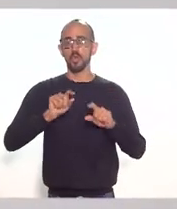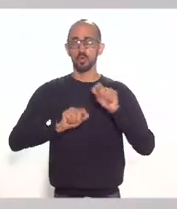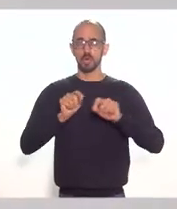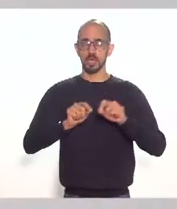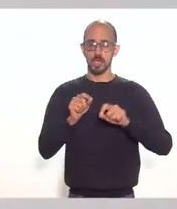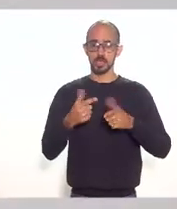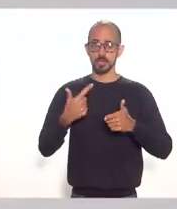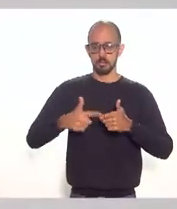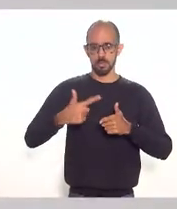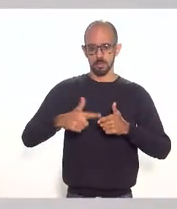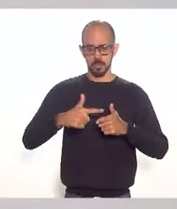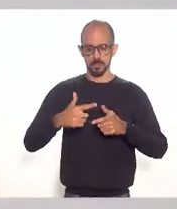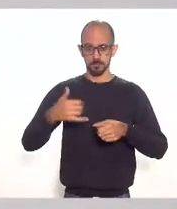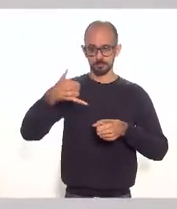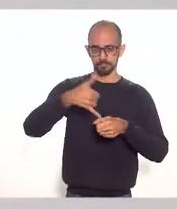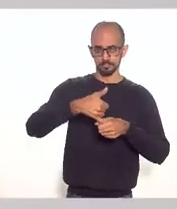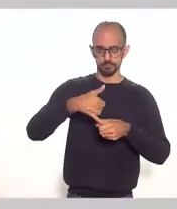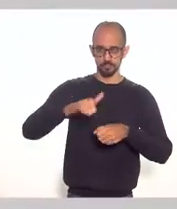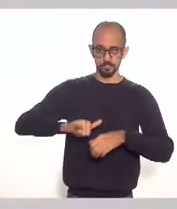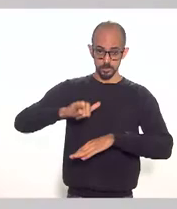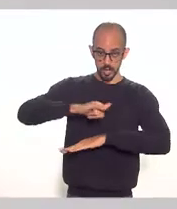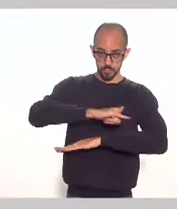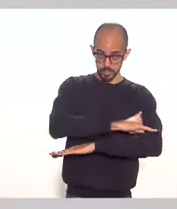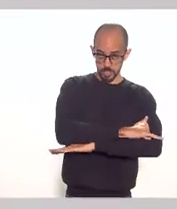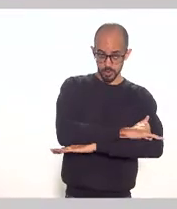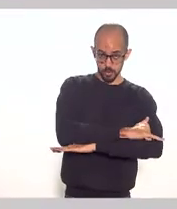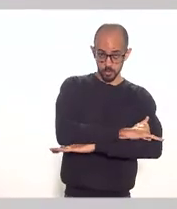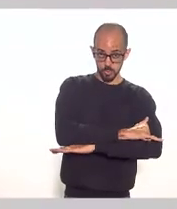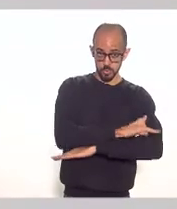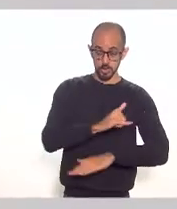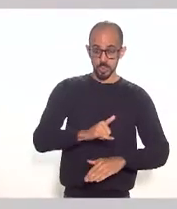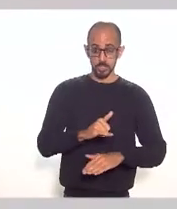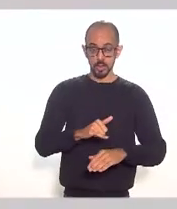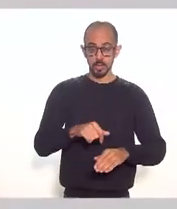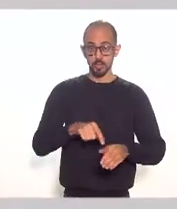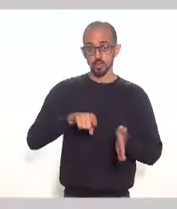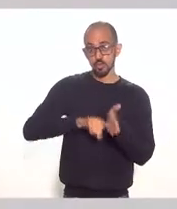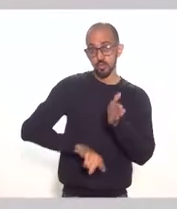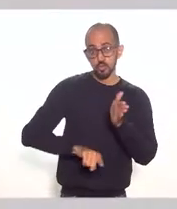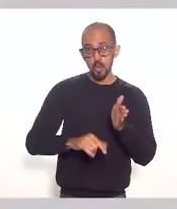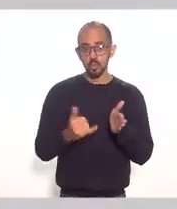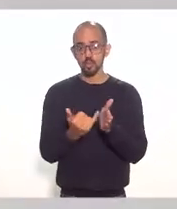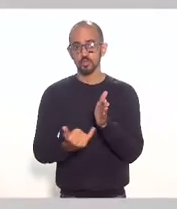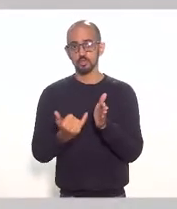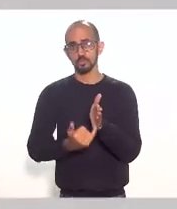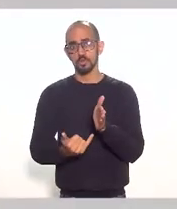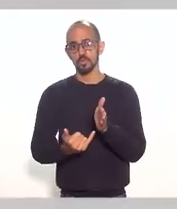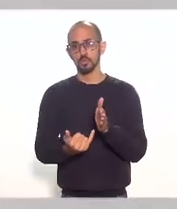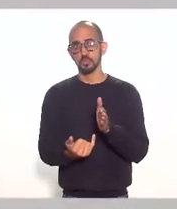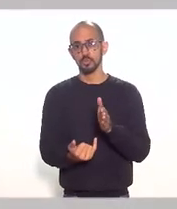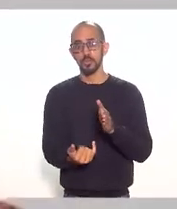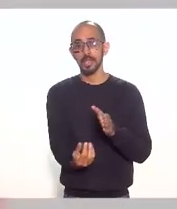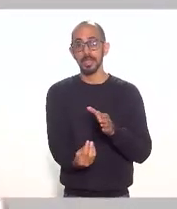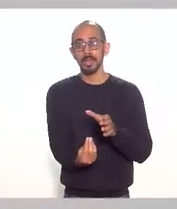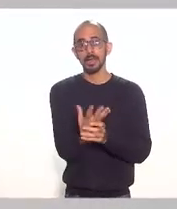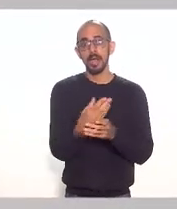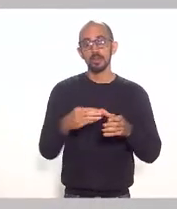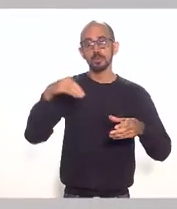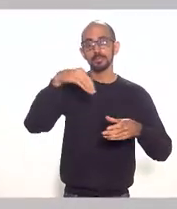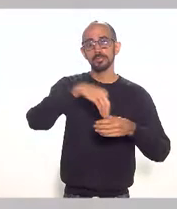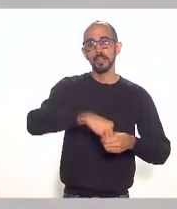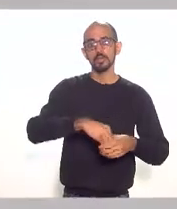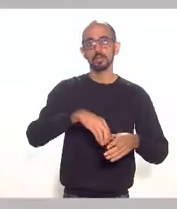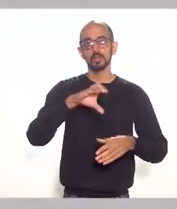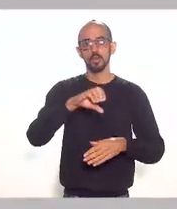querosene de aviação, do benefício fiscal relacionado a ele, nasceu no CONFAES, no convênio ICMS número